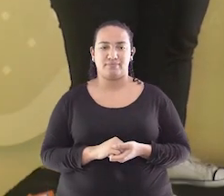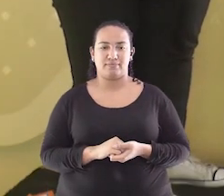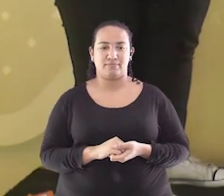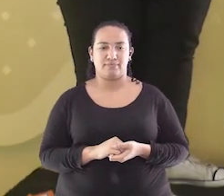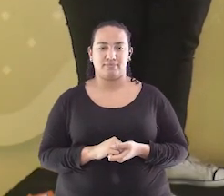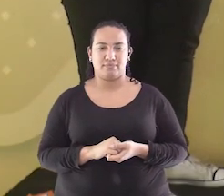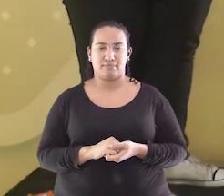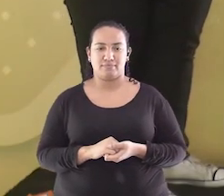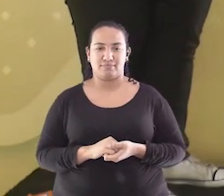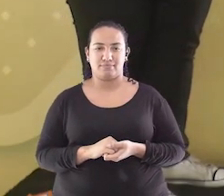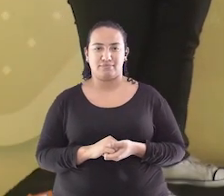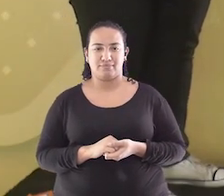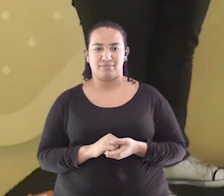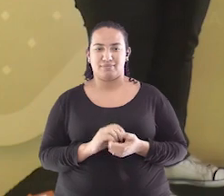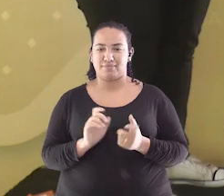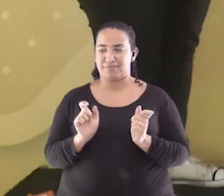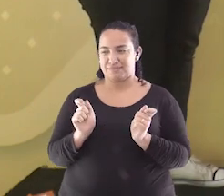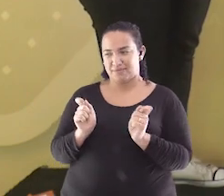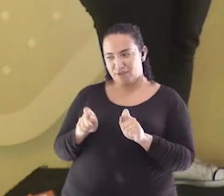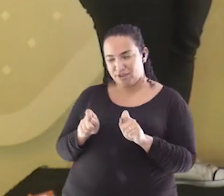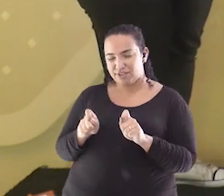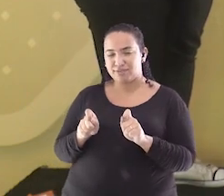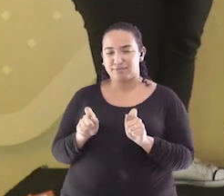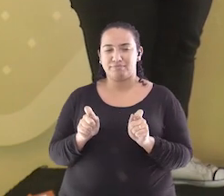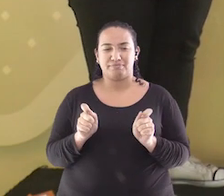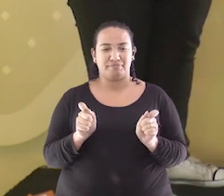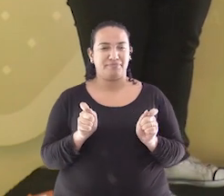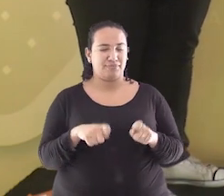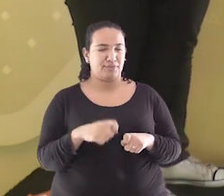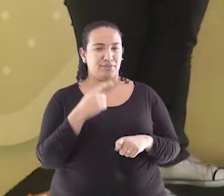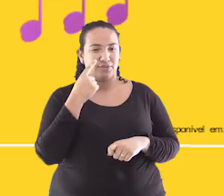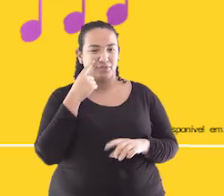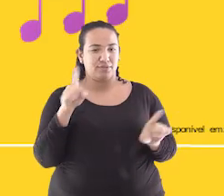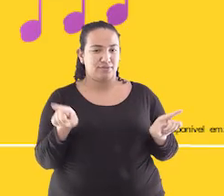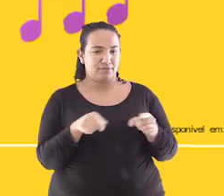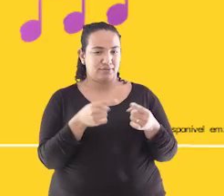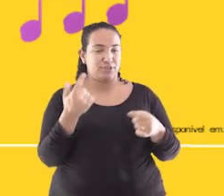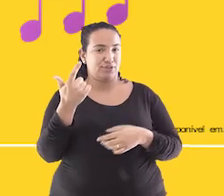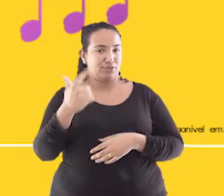Pode Pode Pode, vai lá, Fabrício, toca mais uma vez